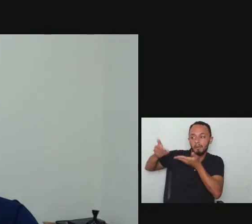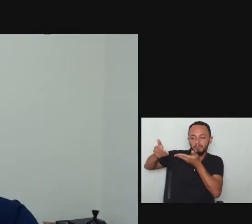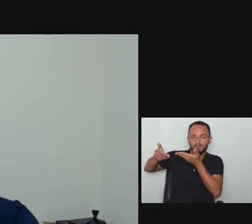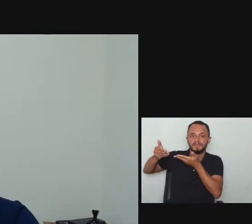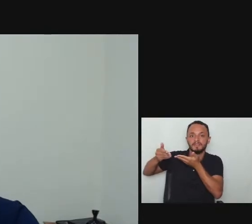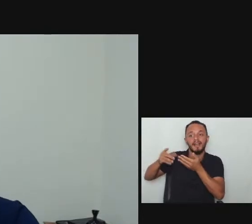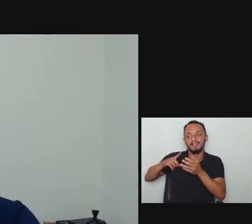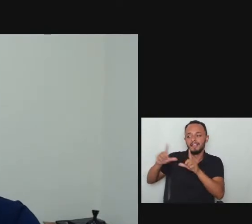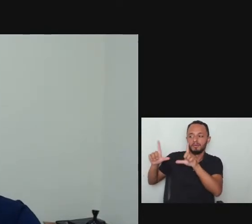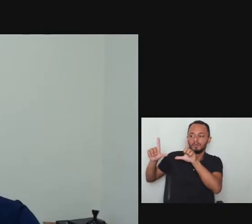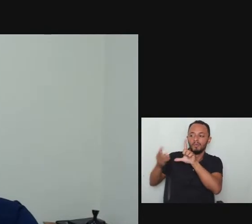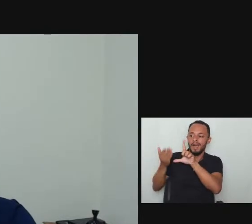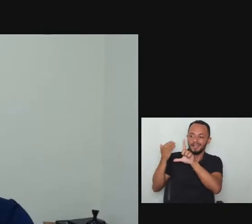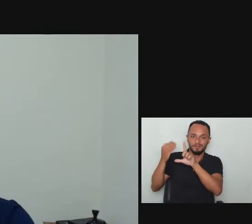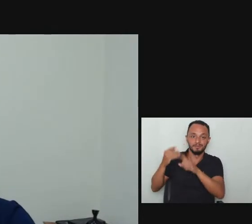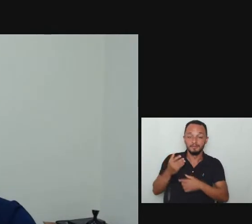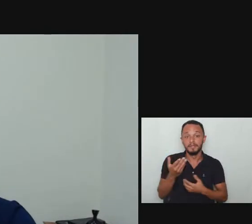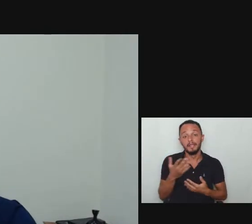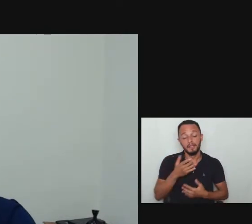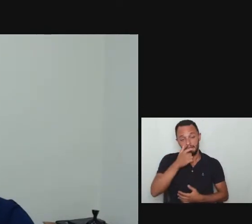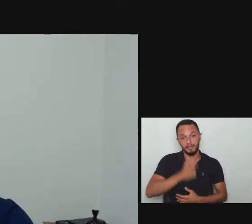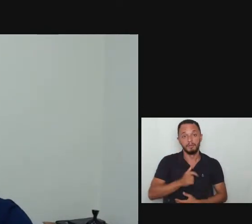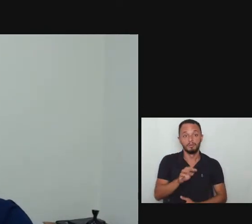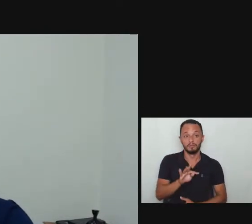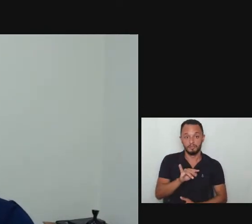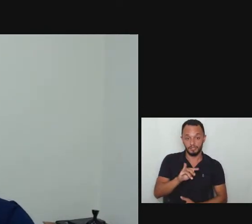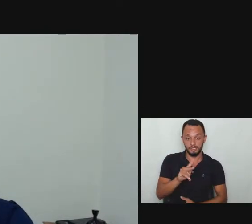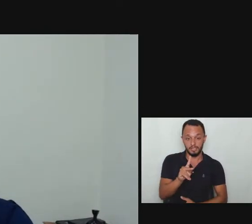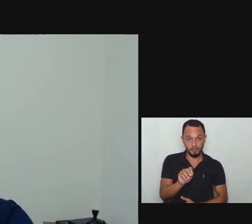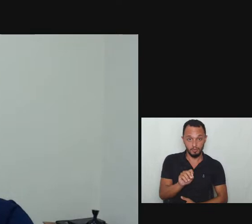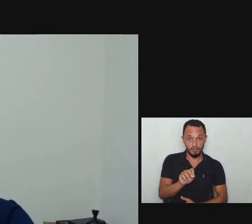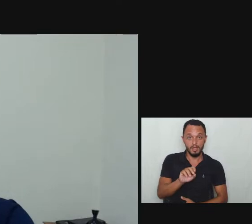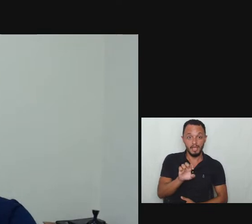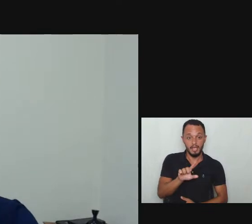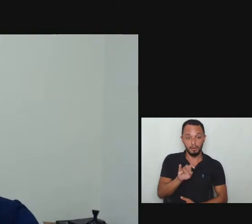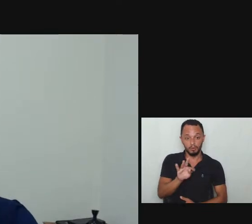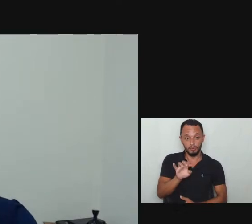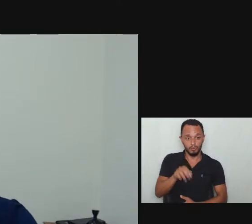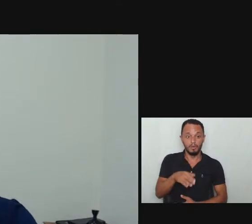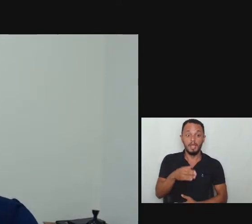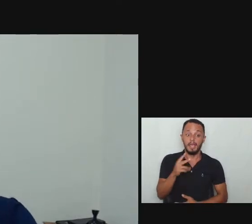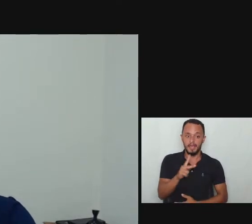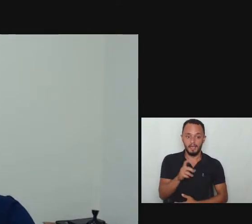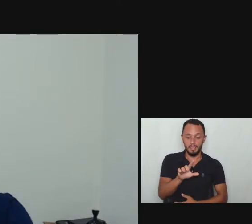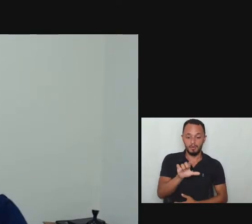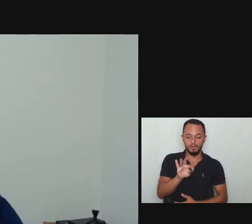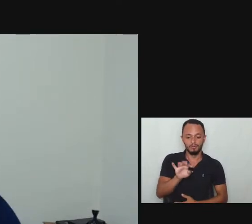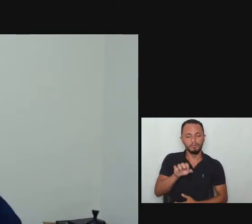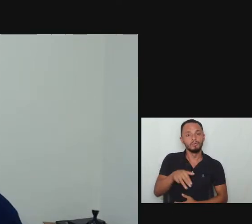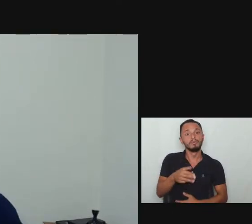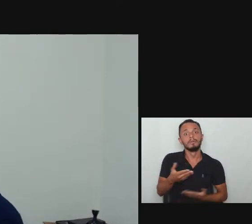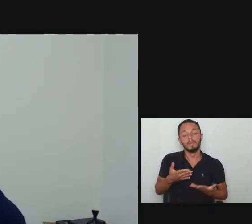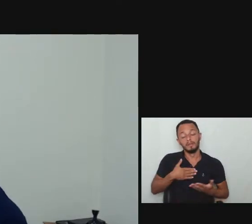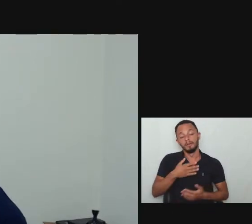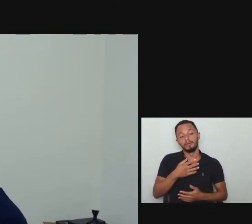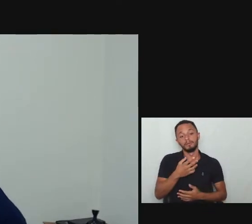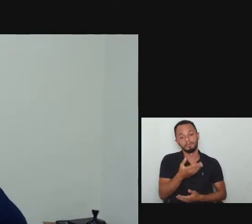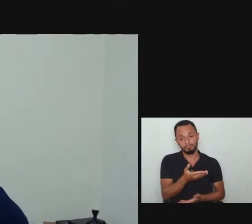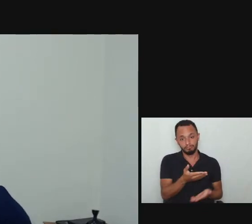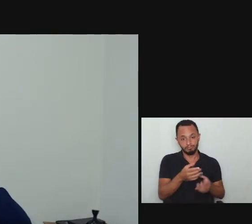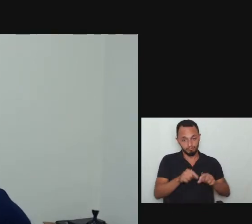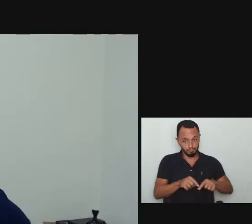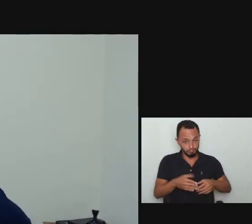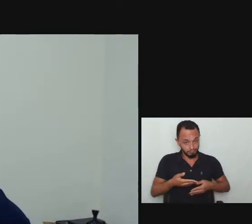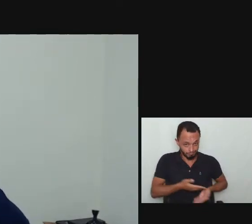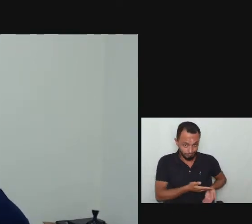meu nome é Tiago Elton eu sou advogado especialista em direitos dos pessoas com deficiência e você tá